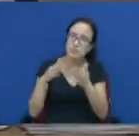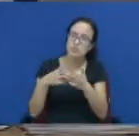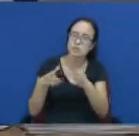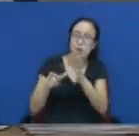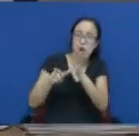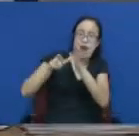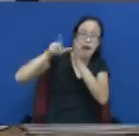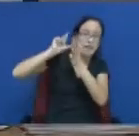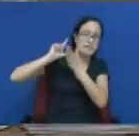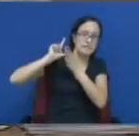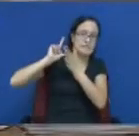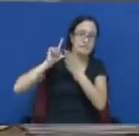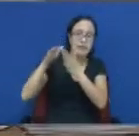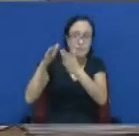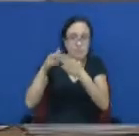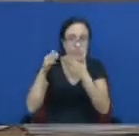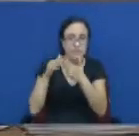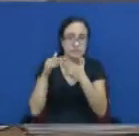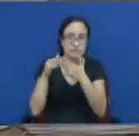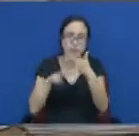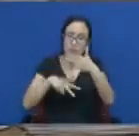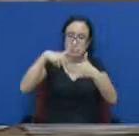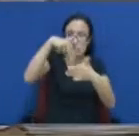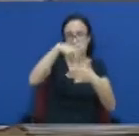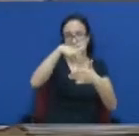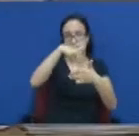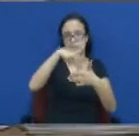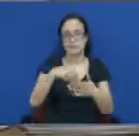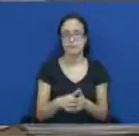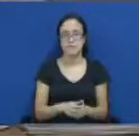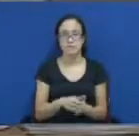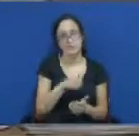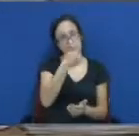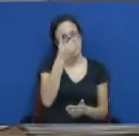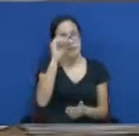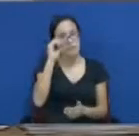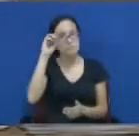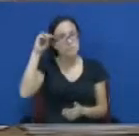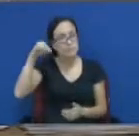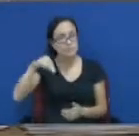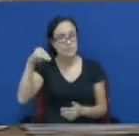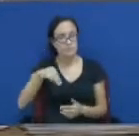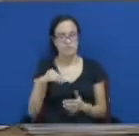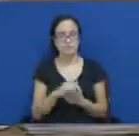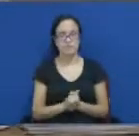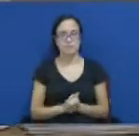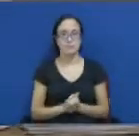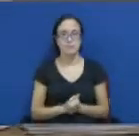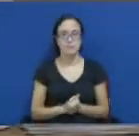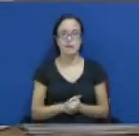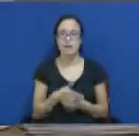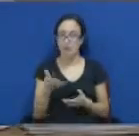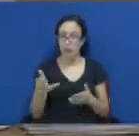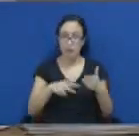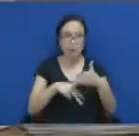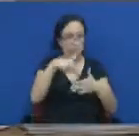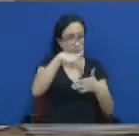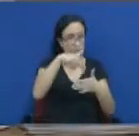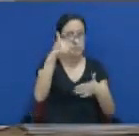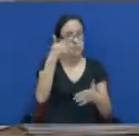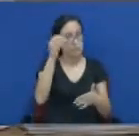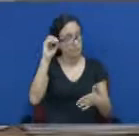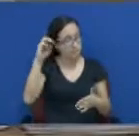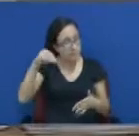antecedência. Por isso, a diferença, tribuna de 10 minutos e de 5 minutos. A próxima tribuna será uma tribuna de 10 minutos,